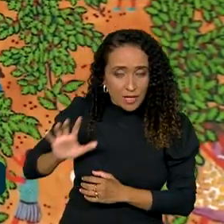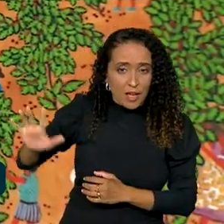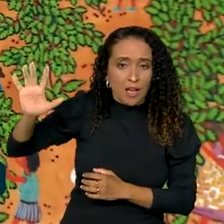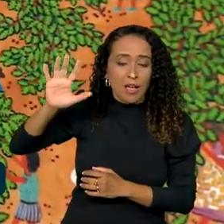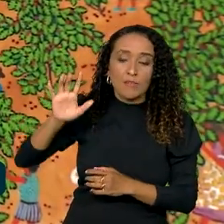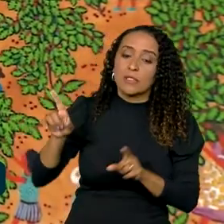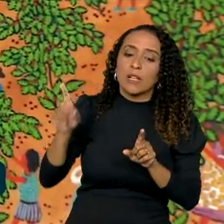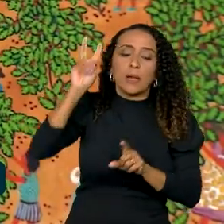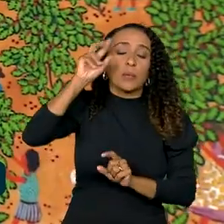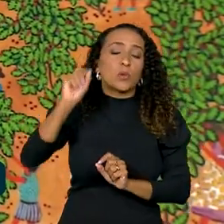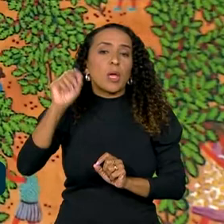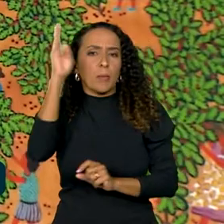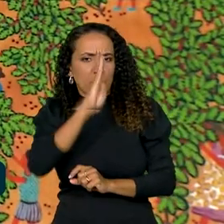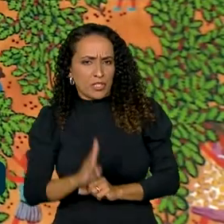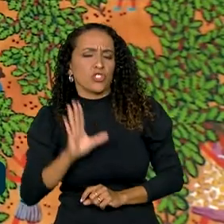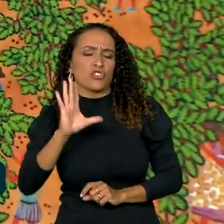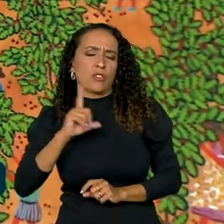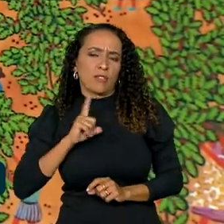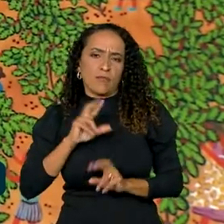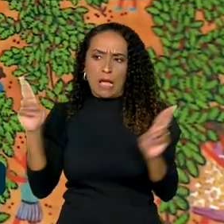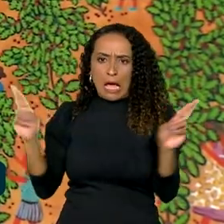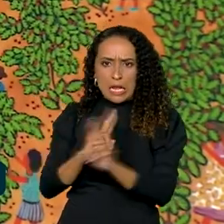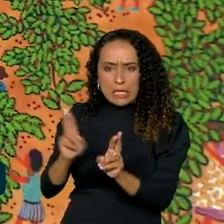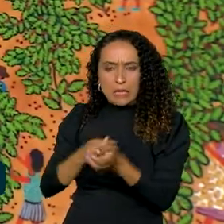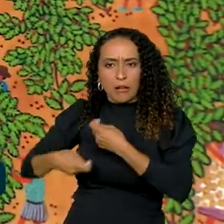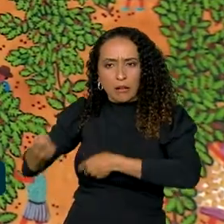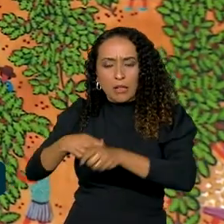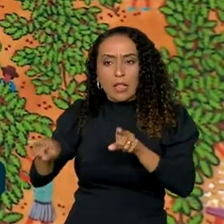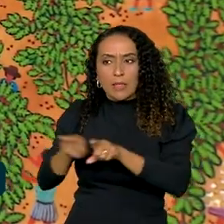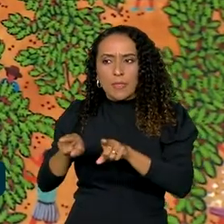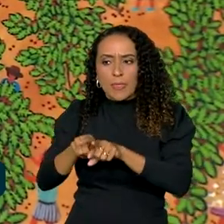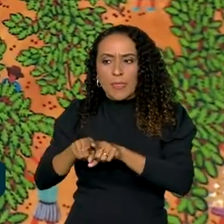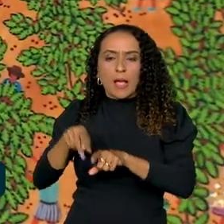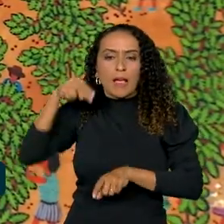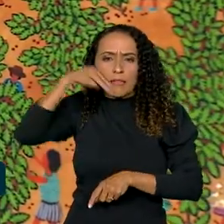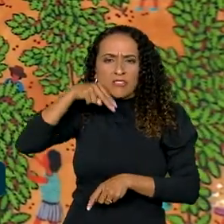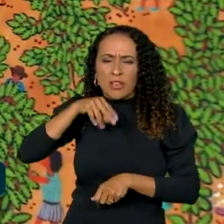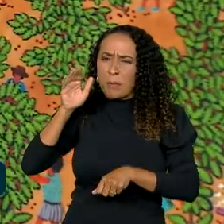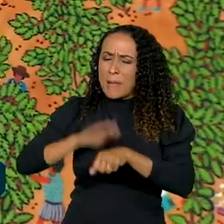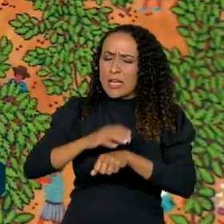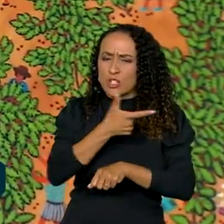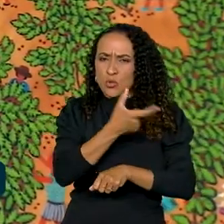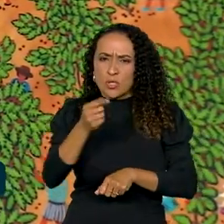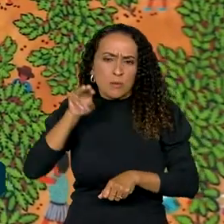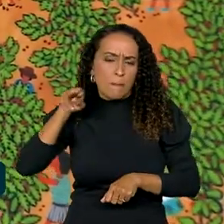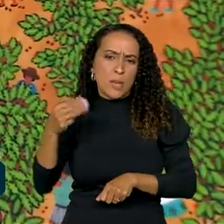Lembrando, por exemplo, o Brasil já teve uma relação comercial com a Nigéria, que são mais de 200 milhões de pessoas.